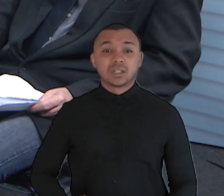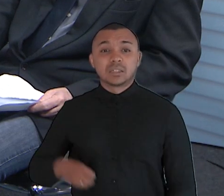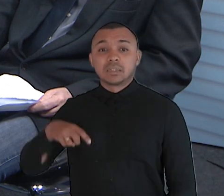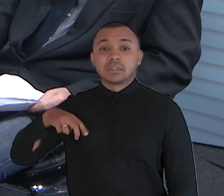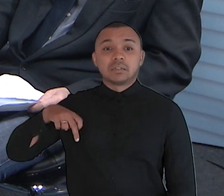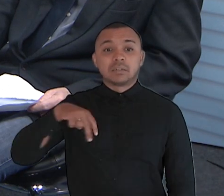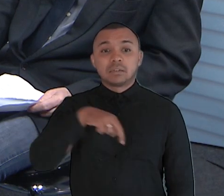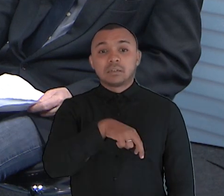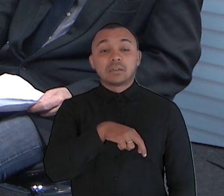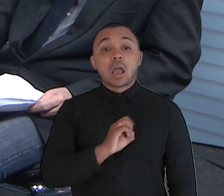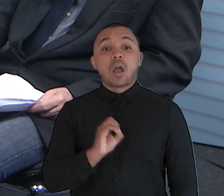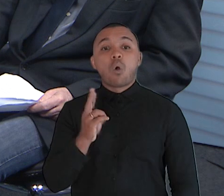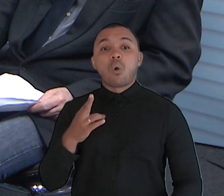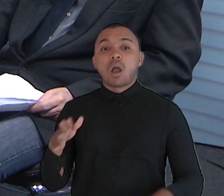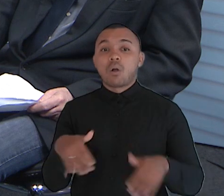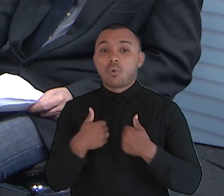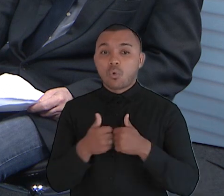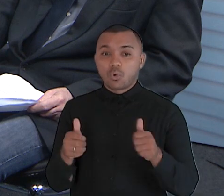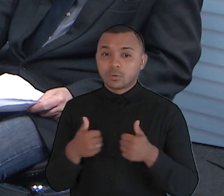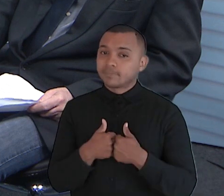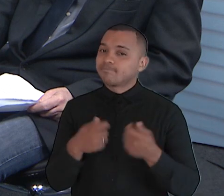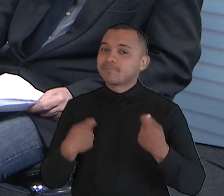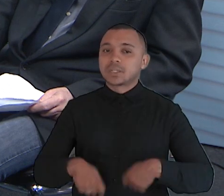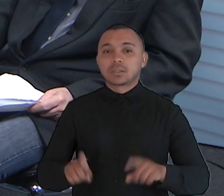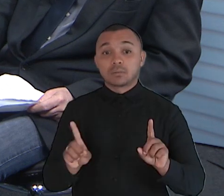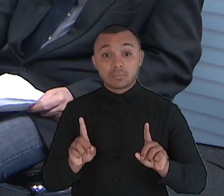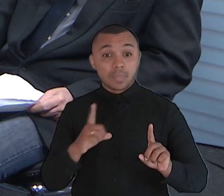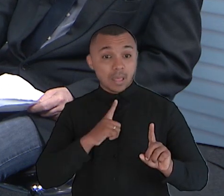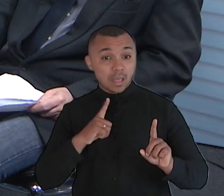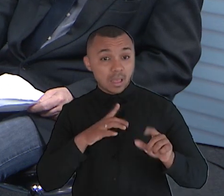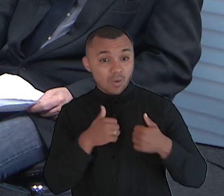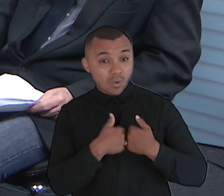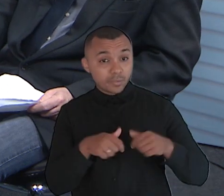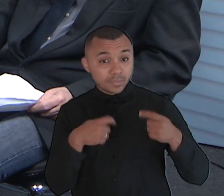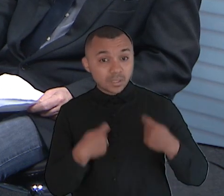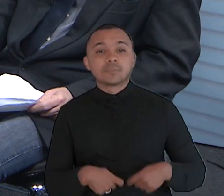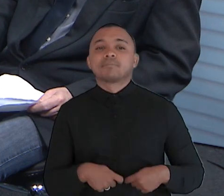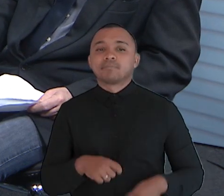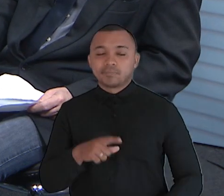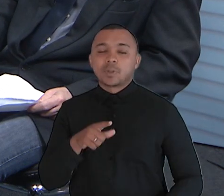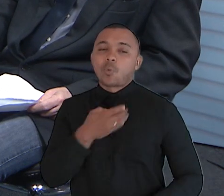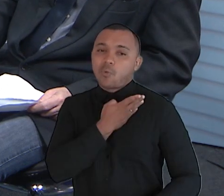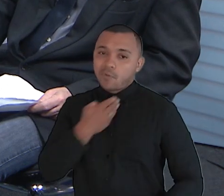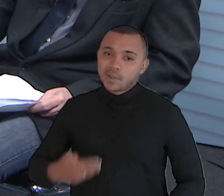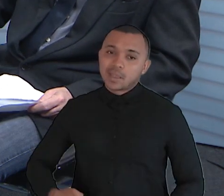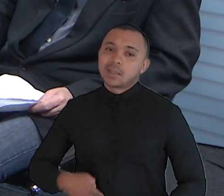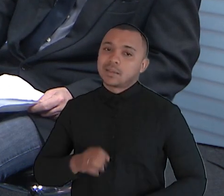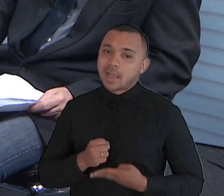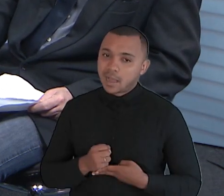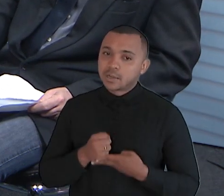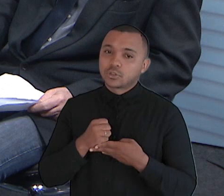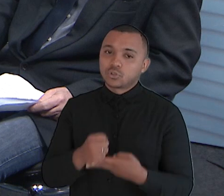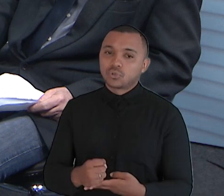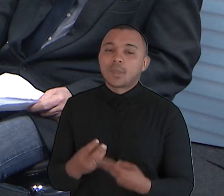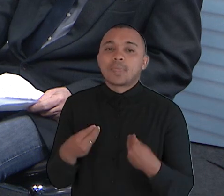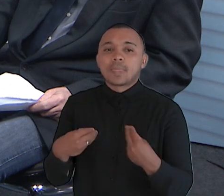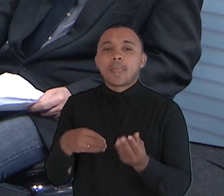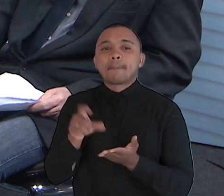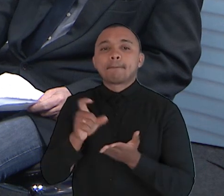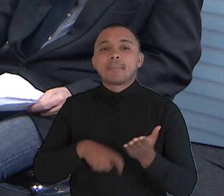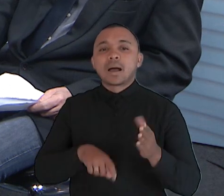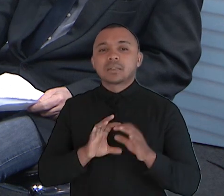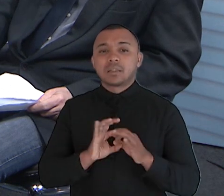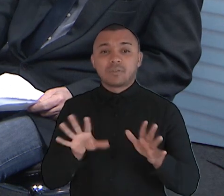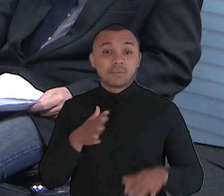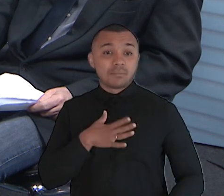E se pegar o ônibus, se for preciso, tem agora o passe livre. A passagem de graça, tem que voltar. Tem o passe livre. Na minha